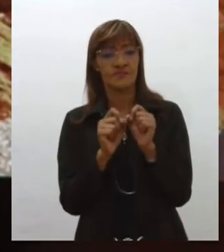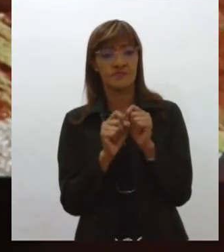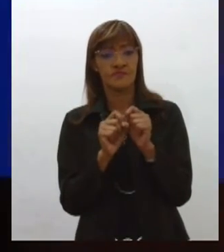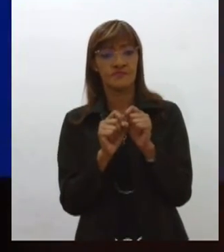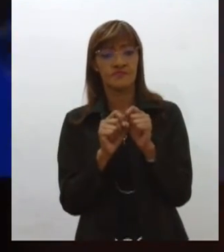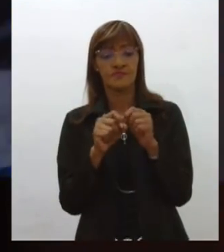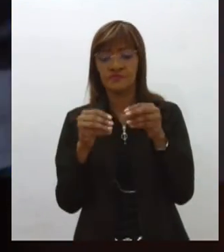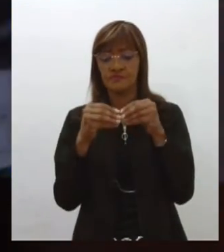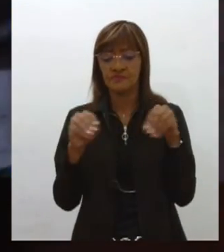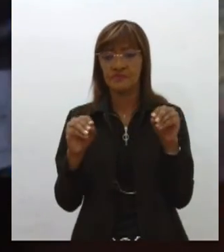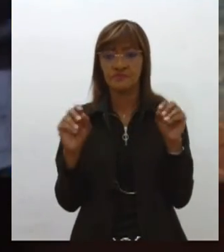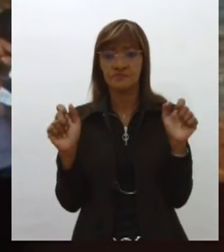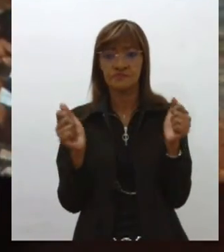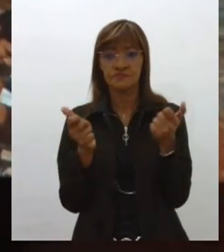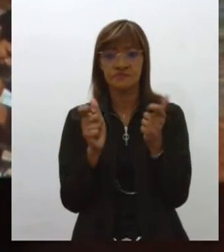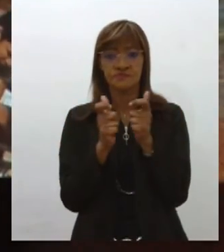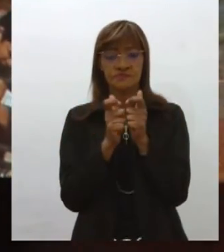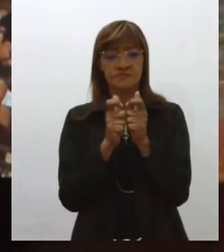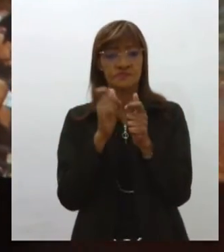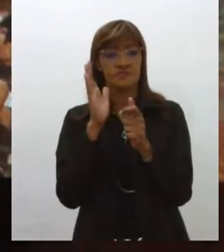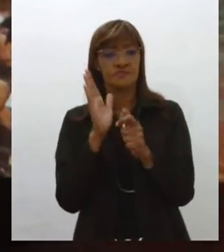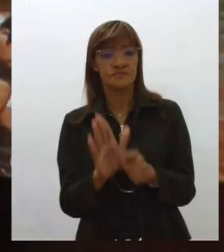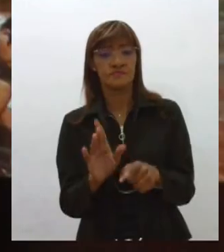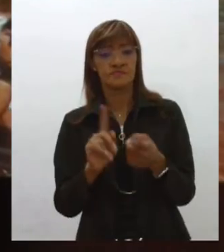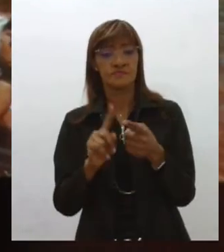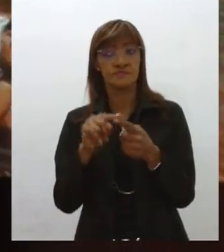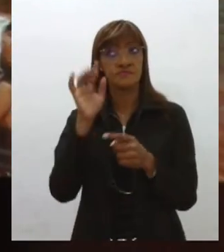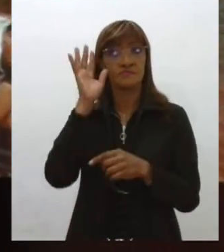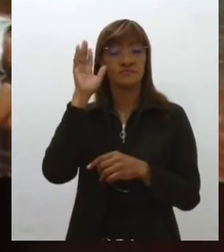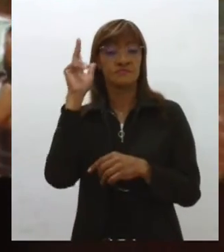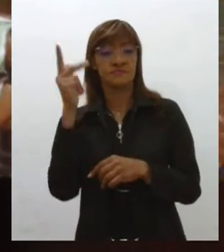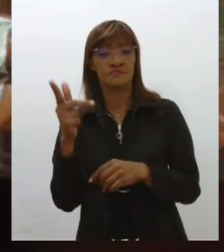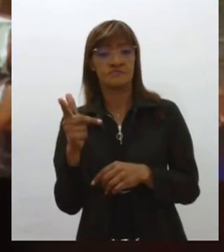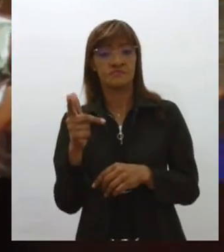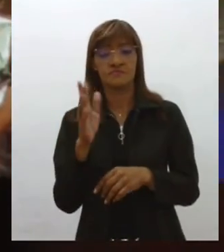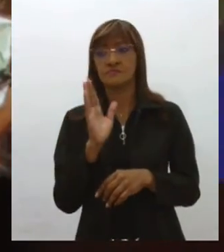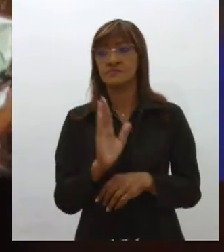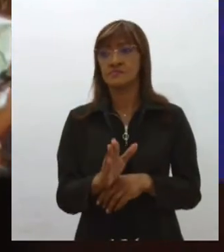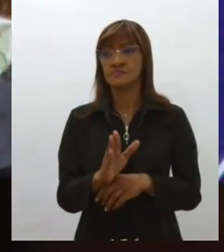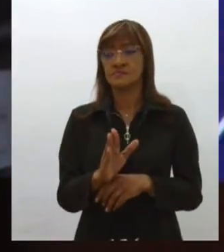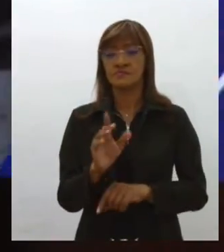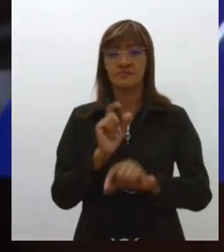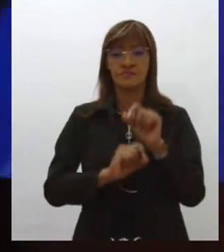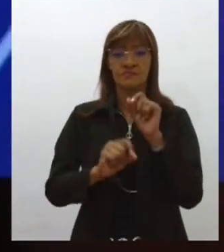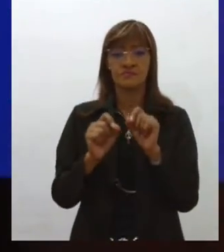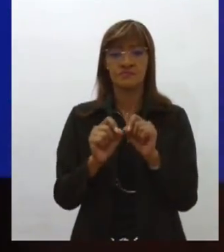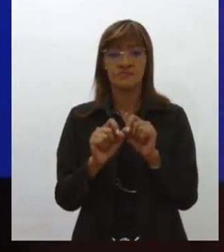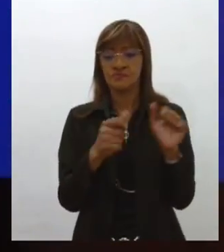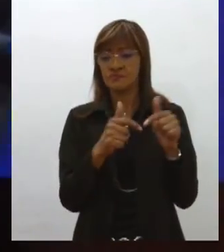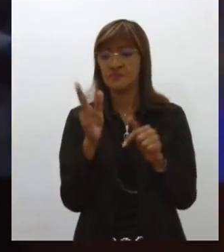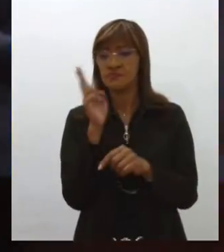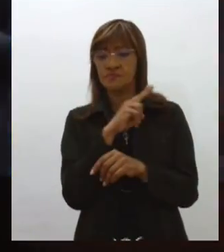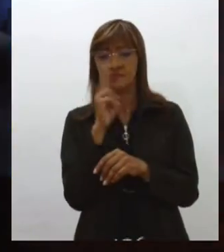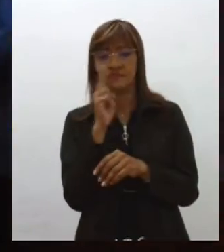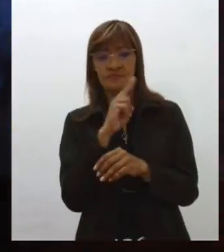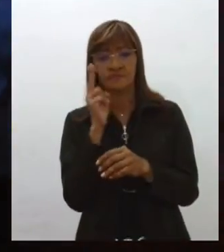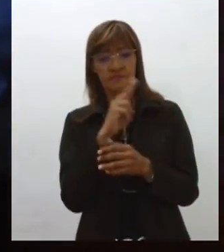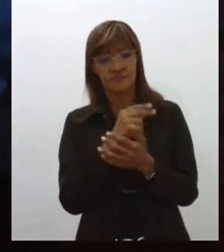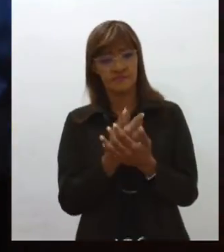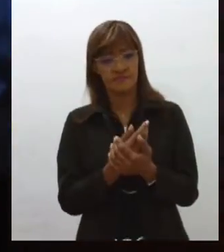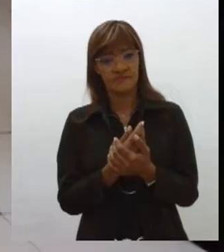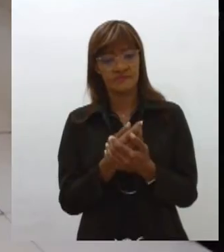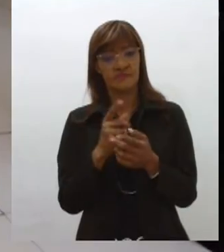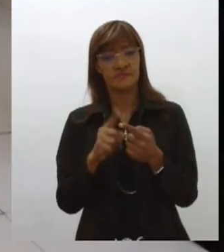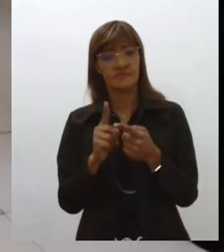preparação, gestão de risco de desastre, resposta a desastres com ações emergenciais e recuperação por